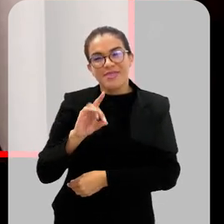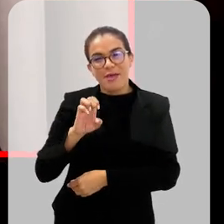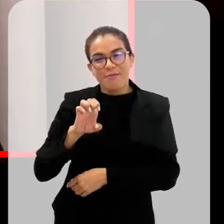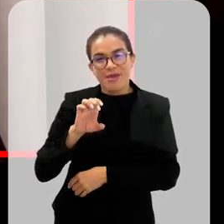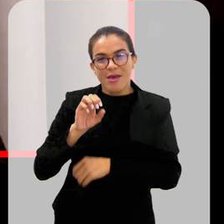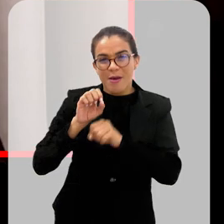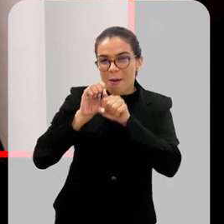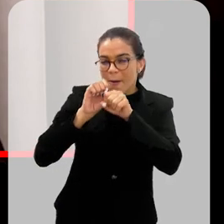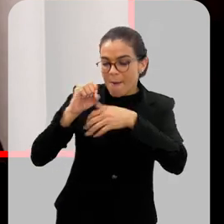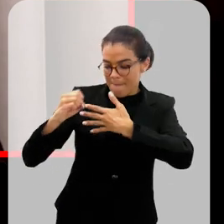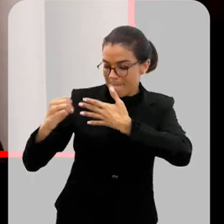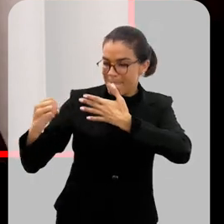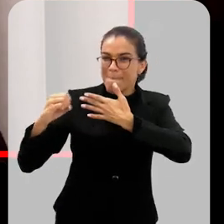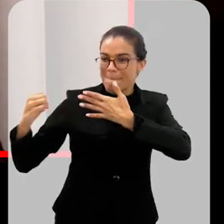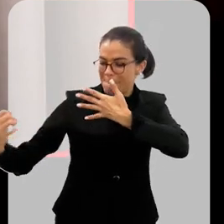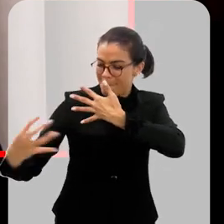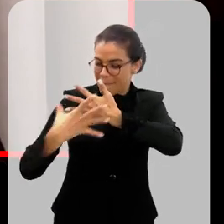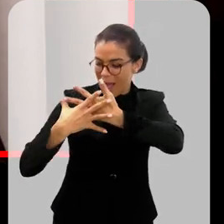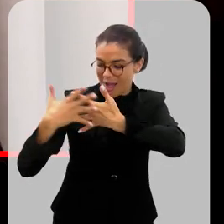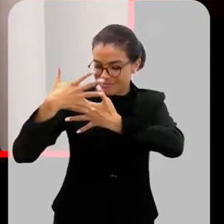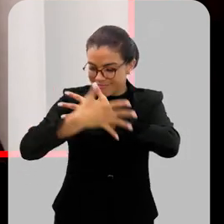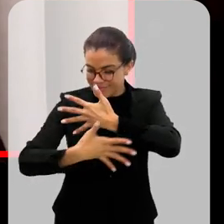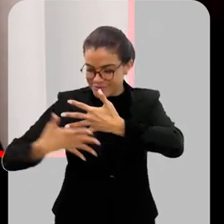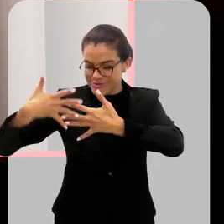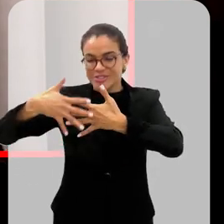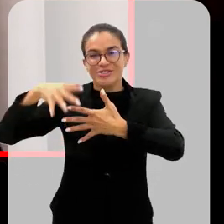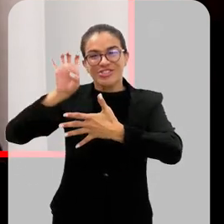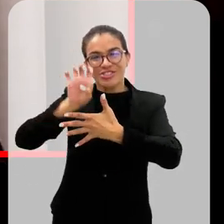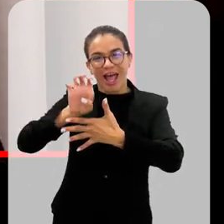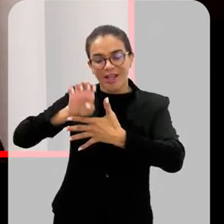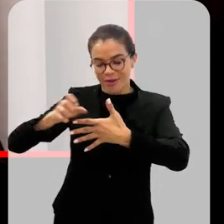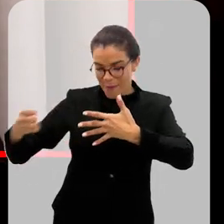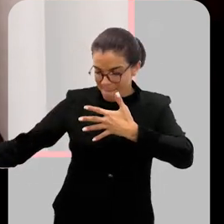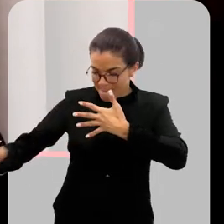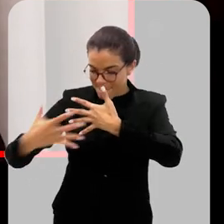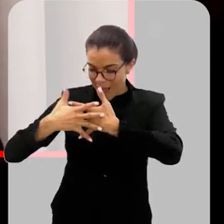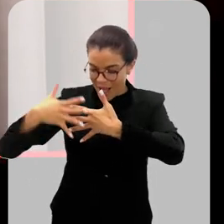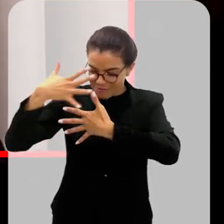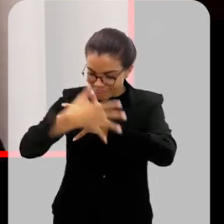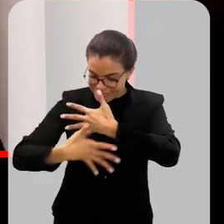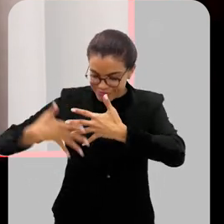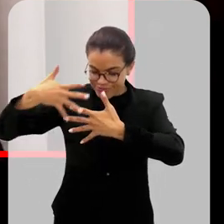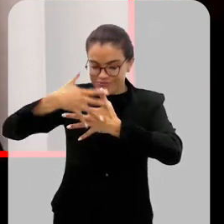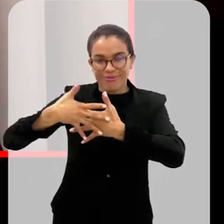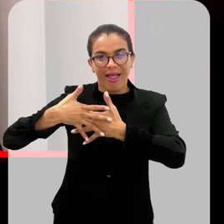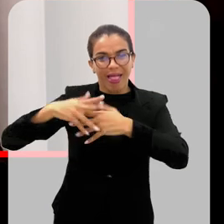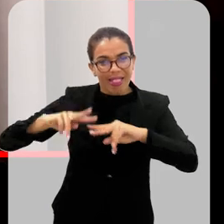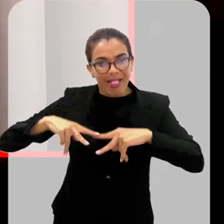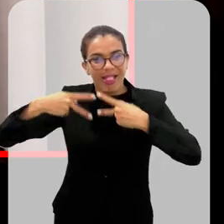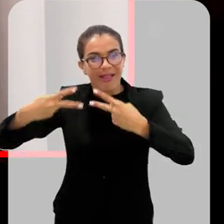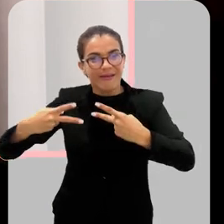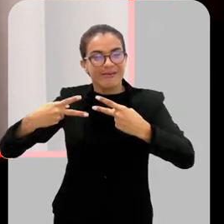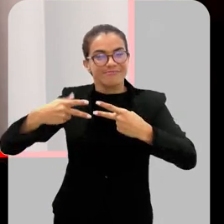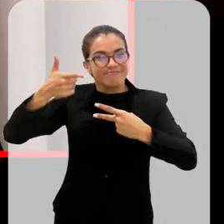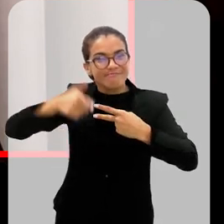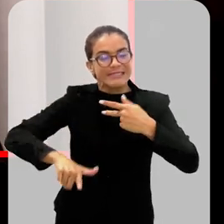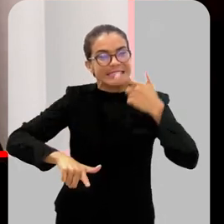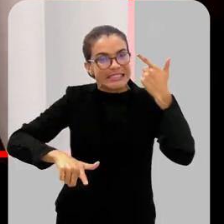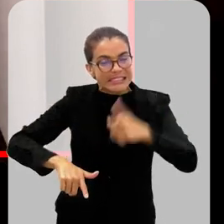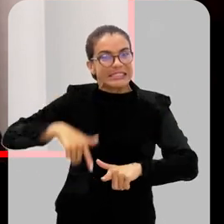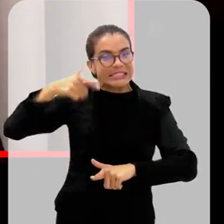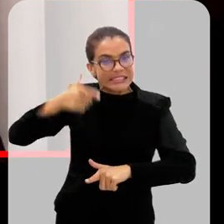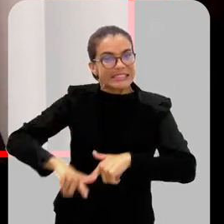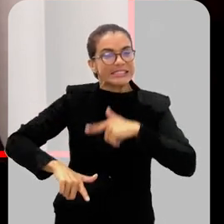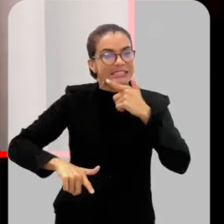epidemias mais frequentes, talvez devido a esses fatores climáticos, né? E com mais intensidade,